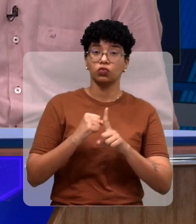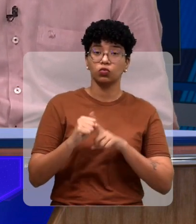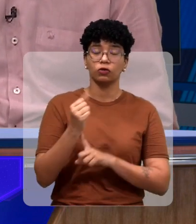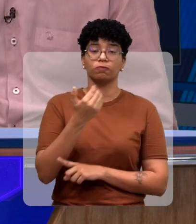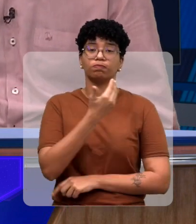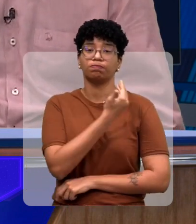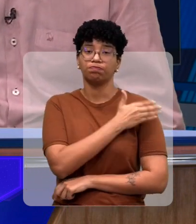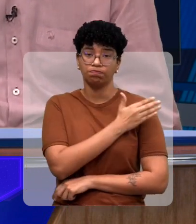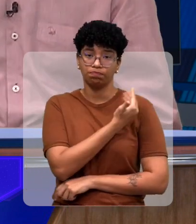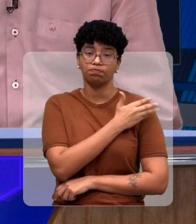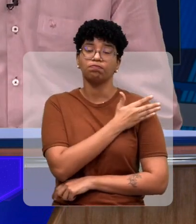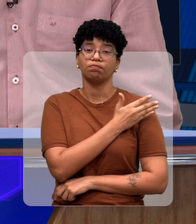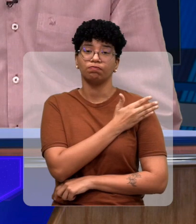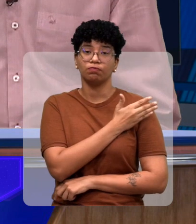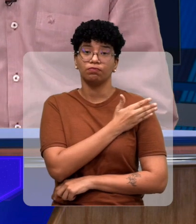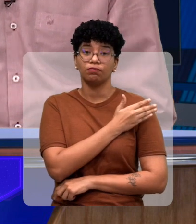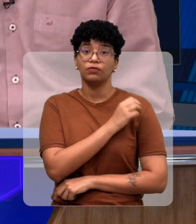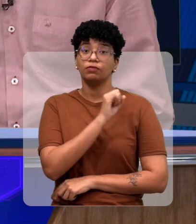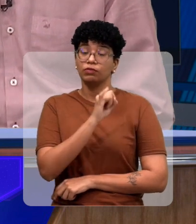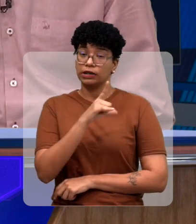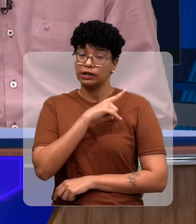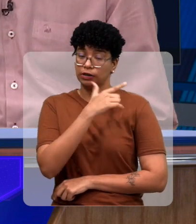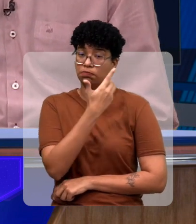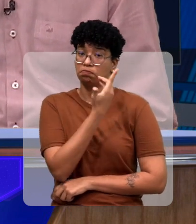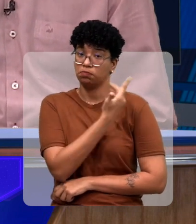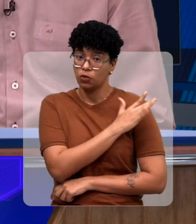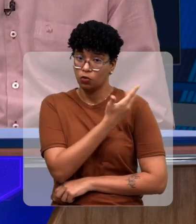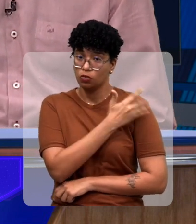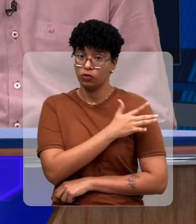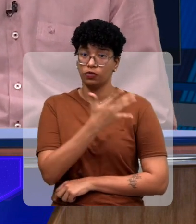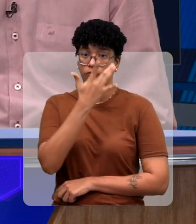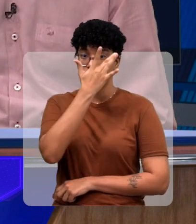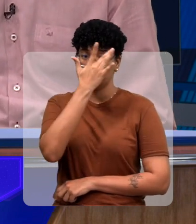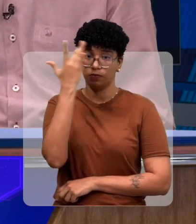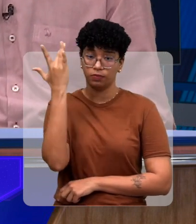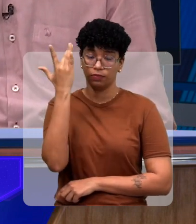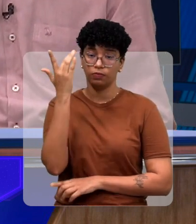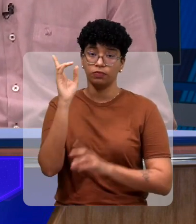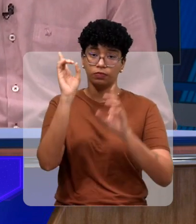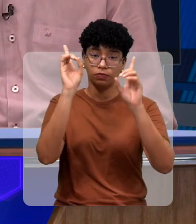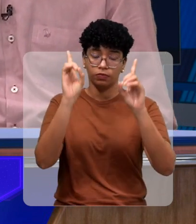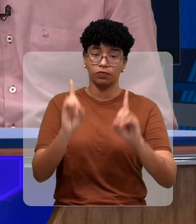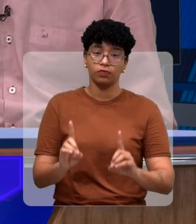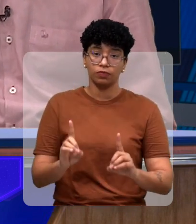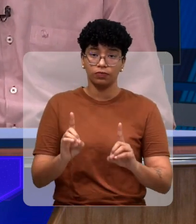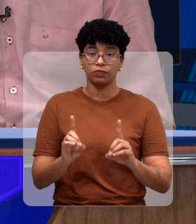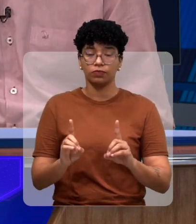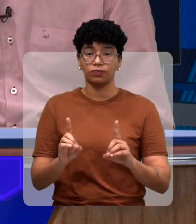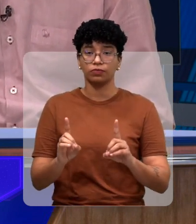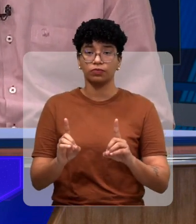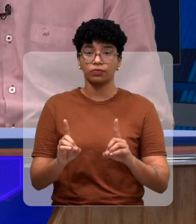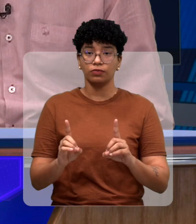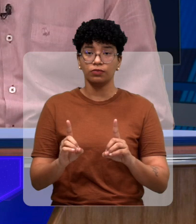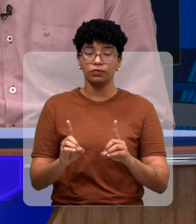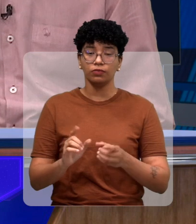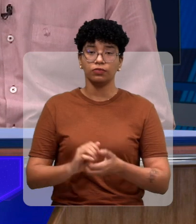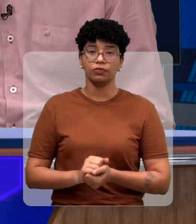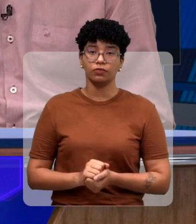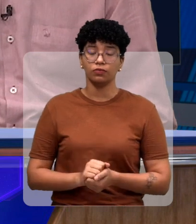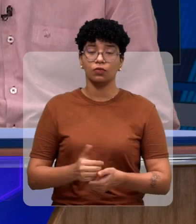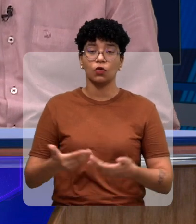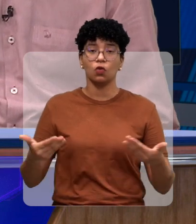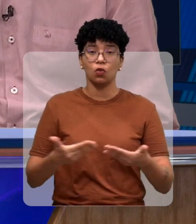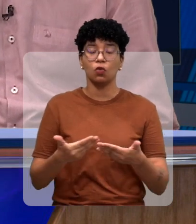preconceituosa e no que diz respeito a preconceito contra as pessoas com deficiência a